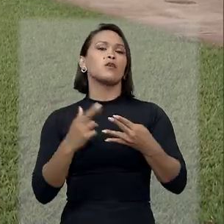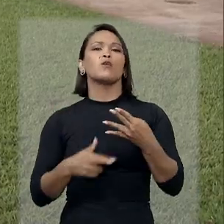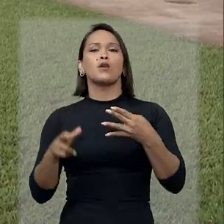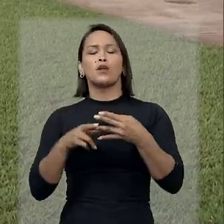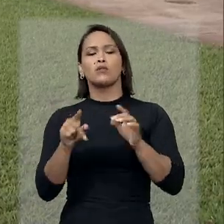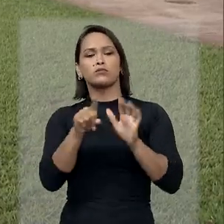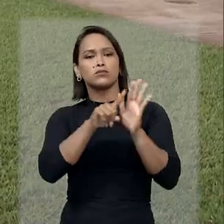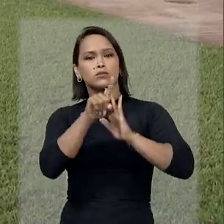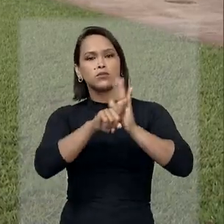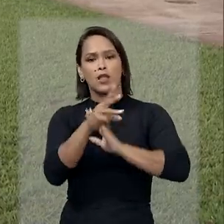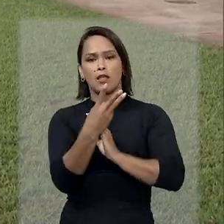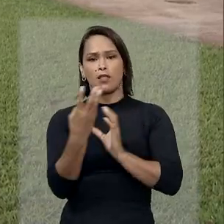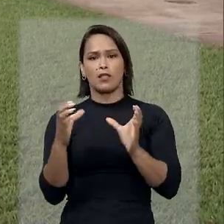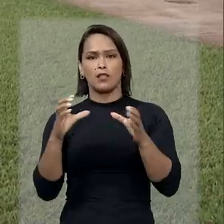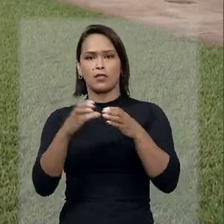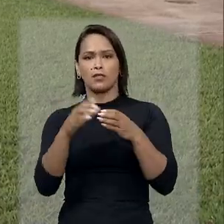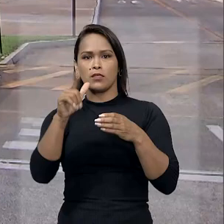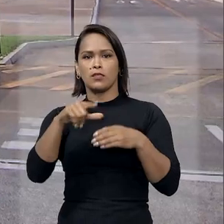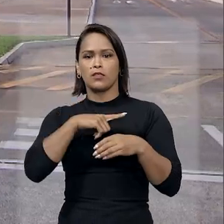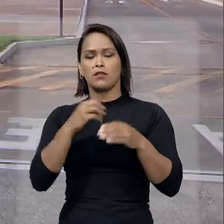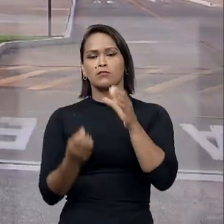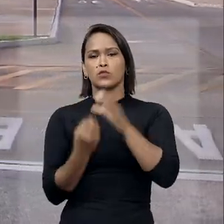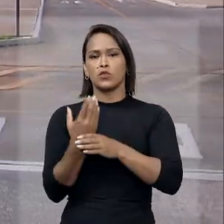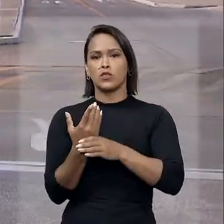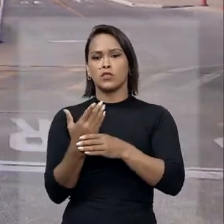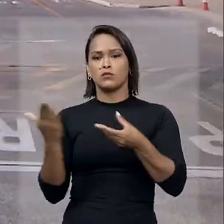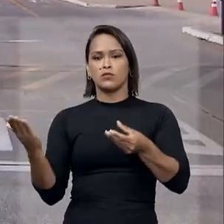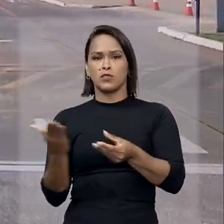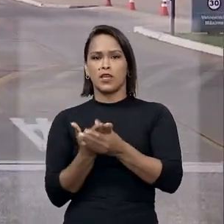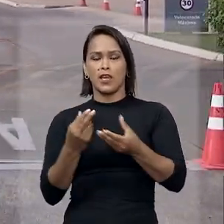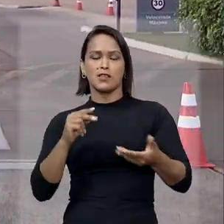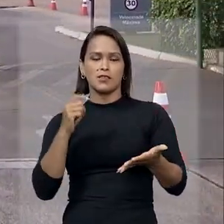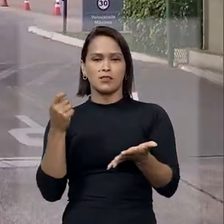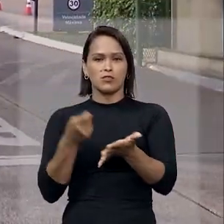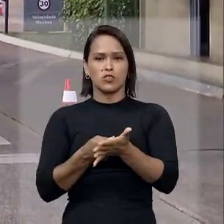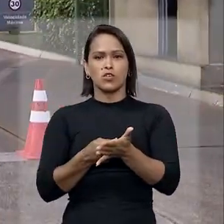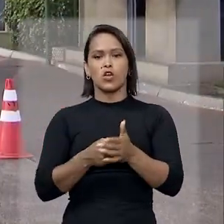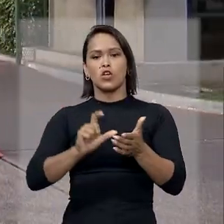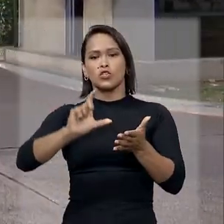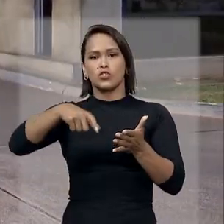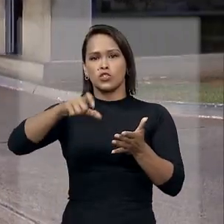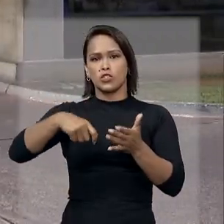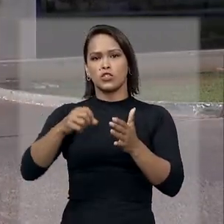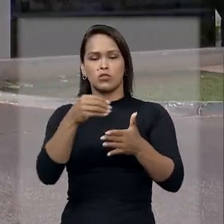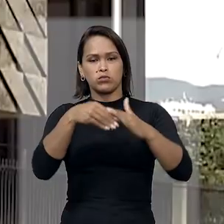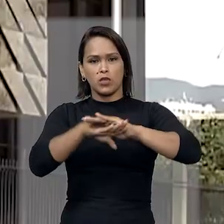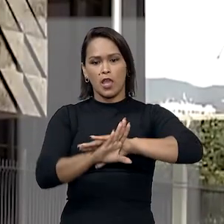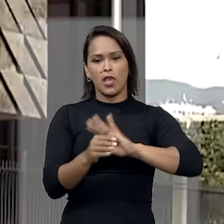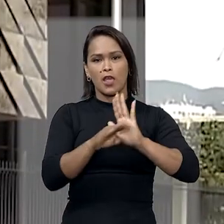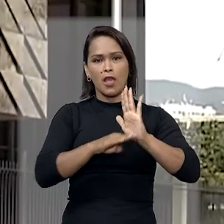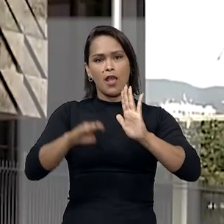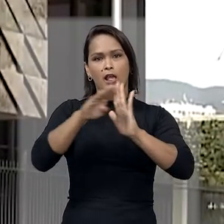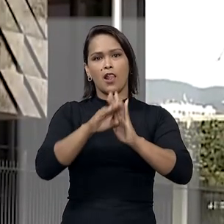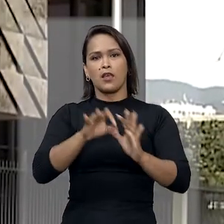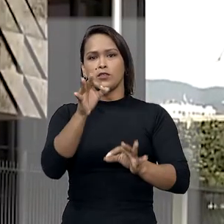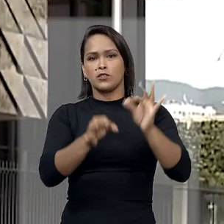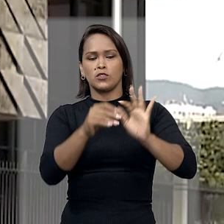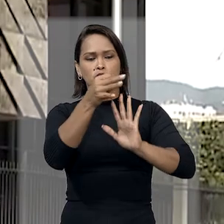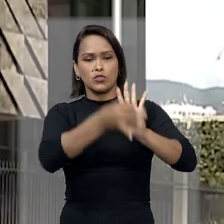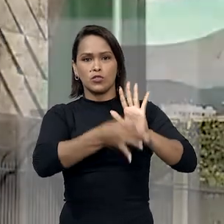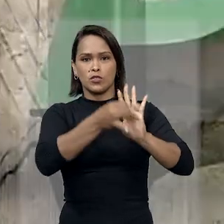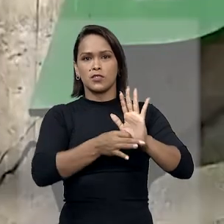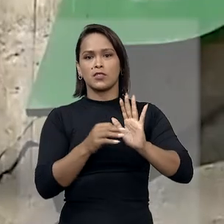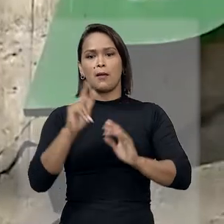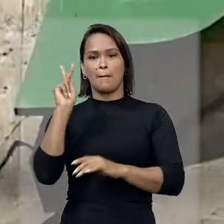analisado pela terceira turma teve origem em ação de execução de título executivo extrajudicial ajuizada pela